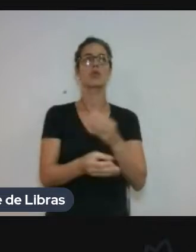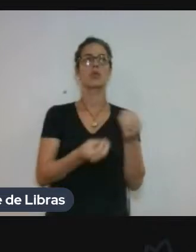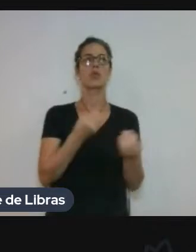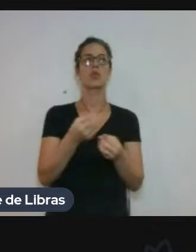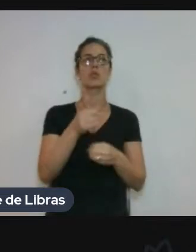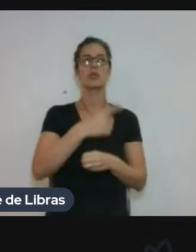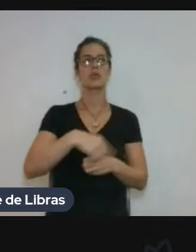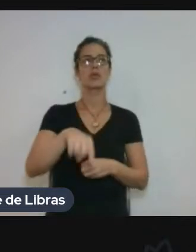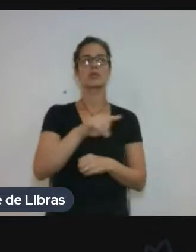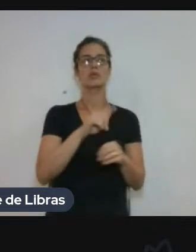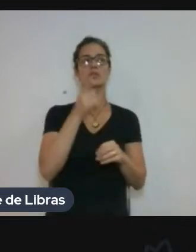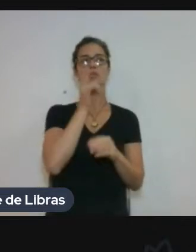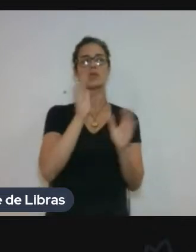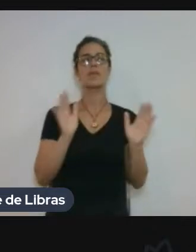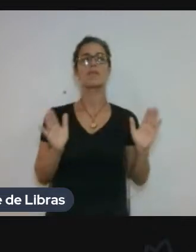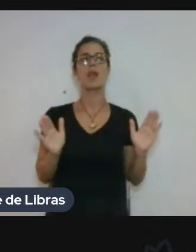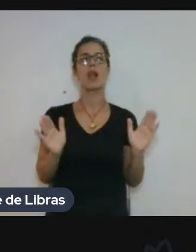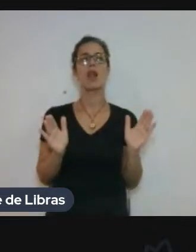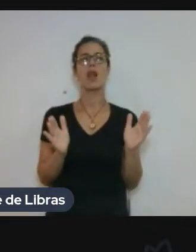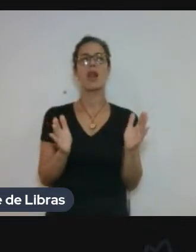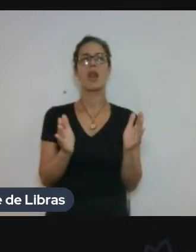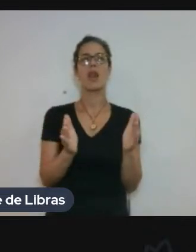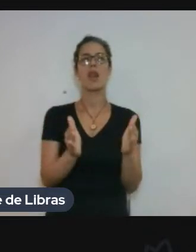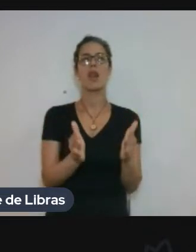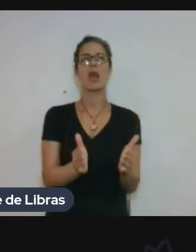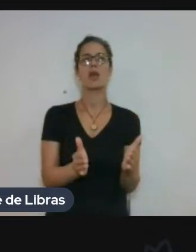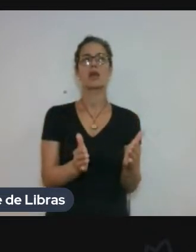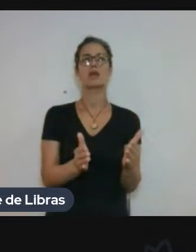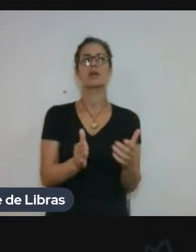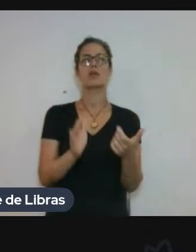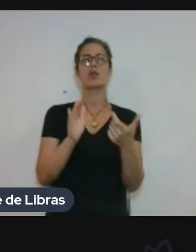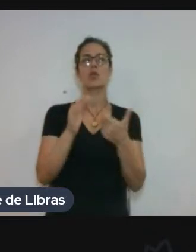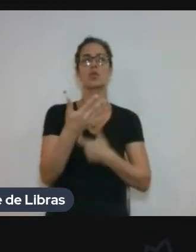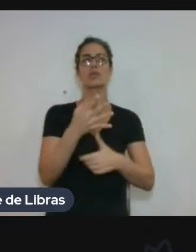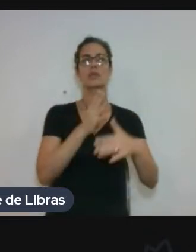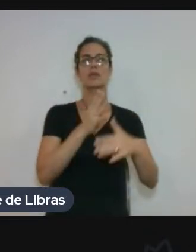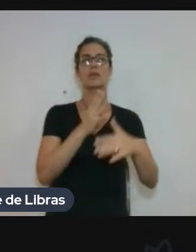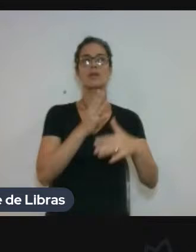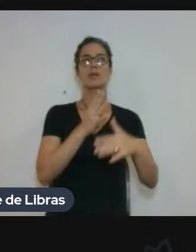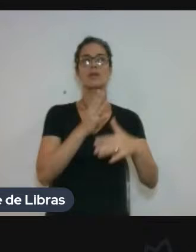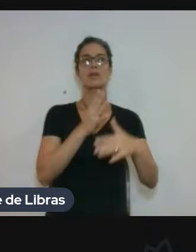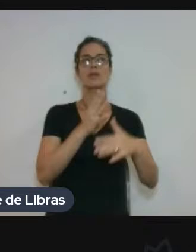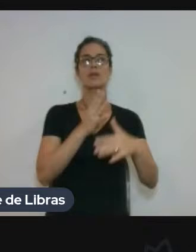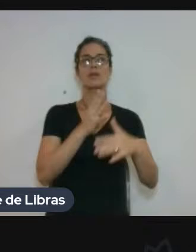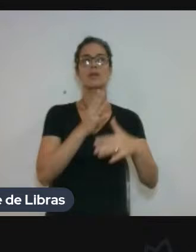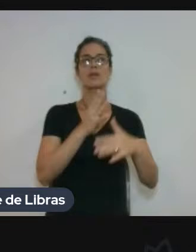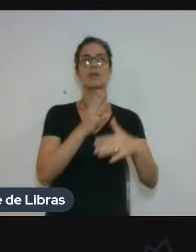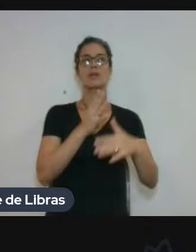é que vocês delimitam, né? Quando se trata de um termo de migrações. Porque como as migrações...